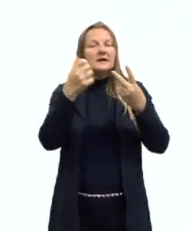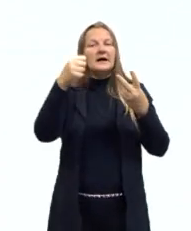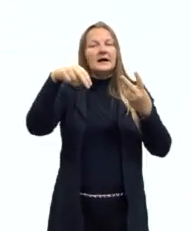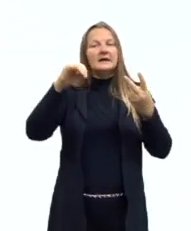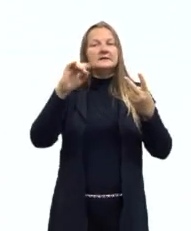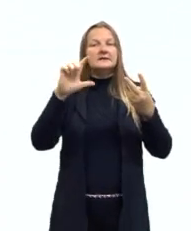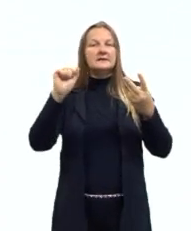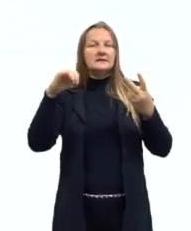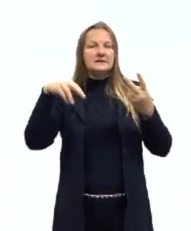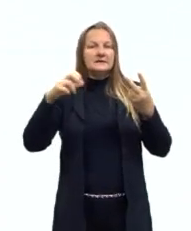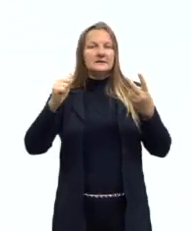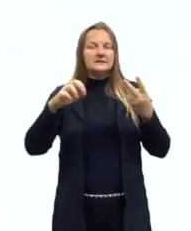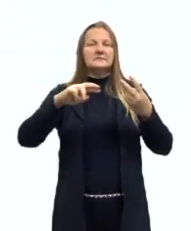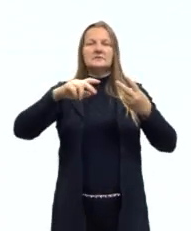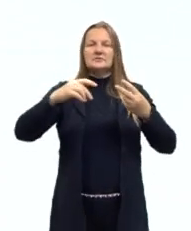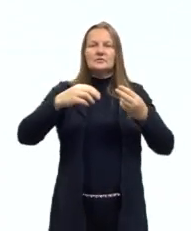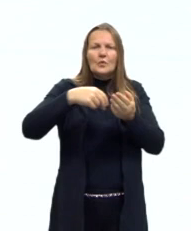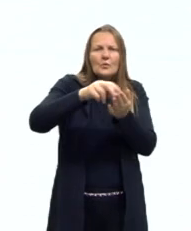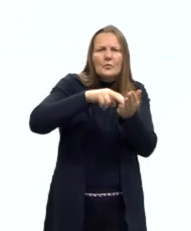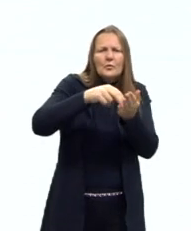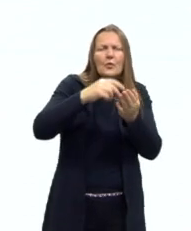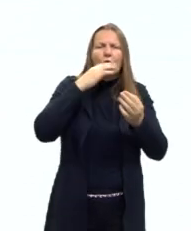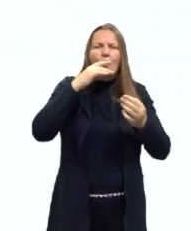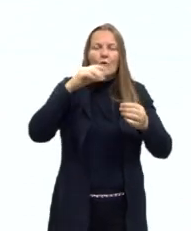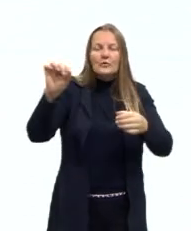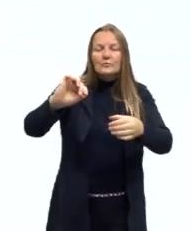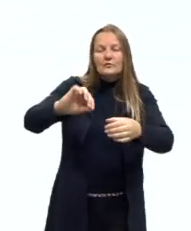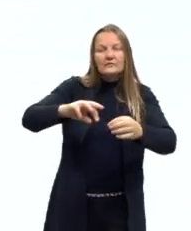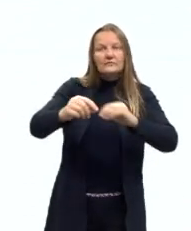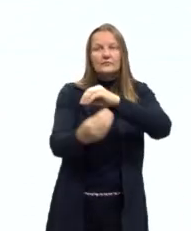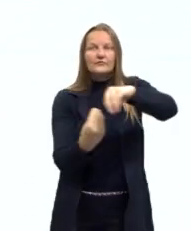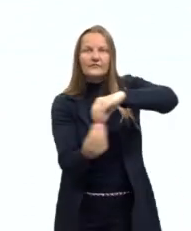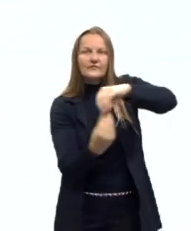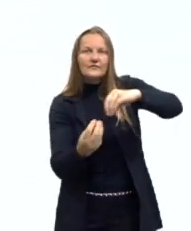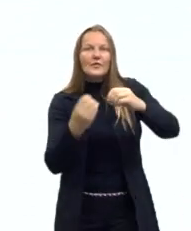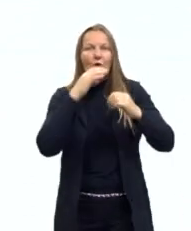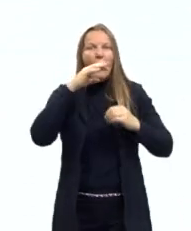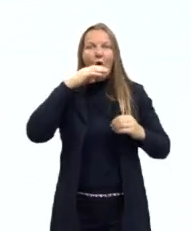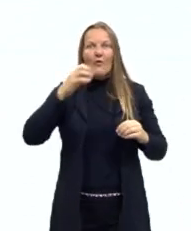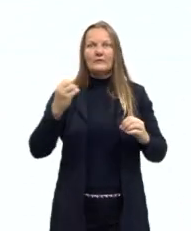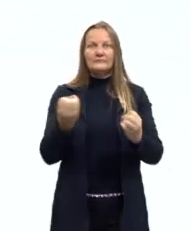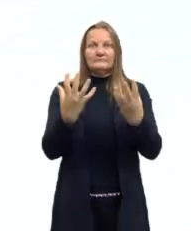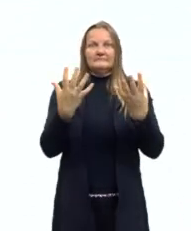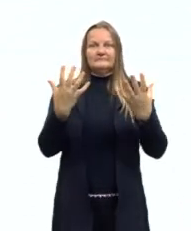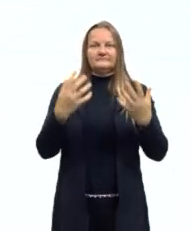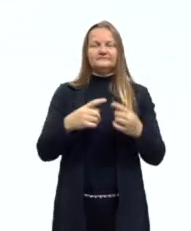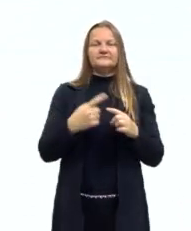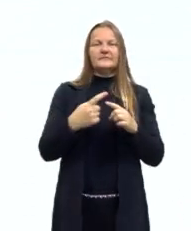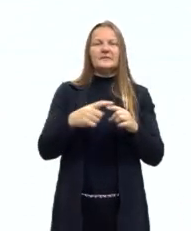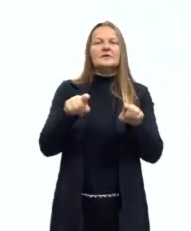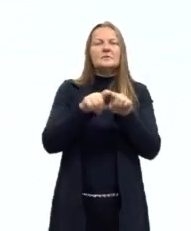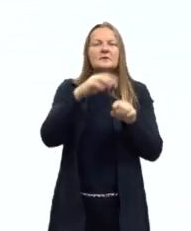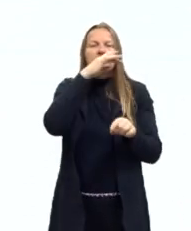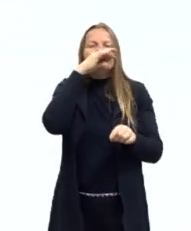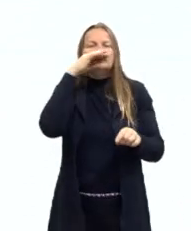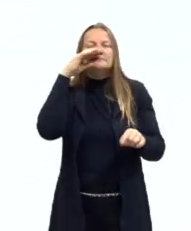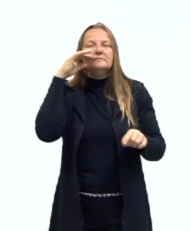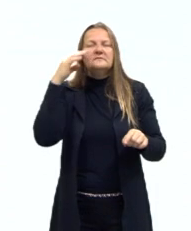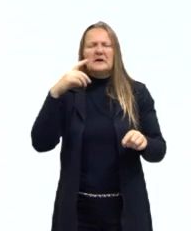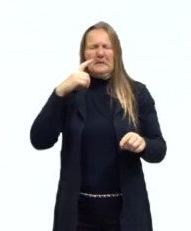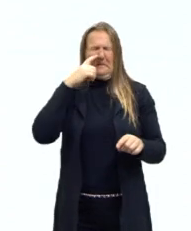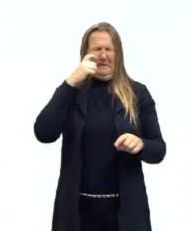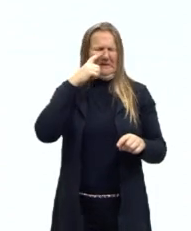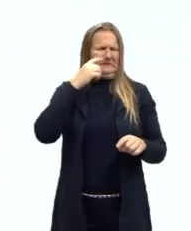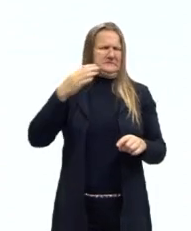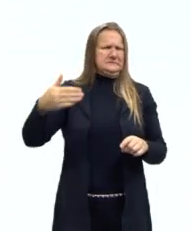fabricação de corantes. A trimetilamina é o principal componente do cheiro de peixe podre. E aqui já